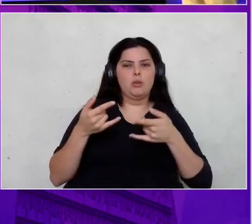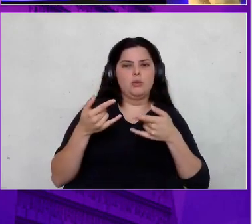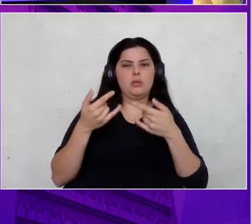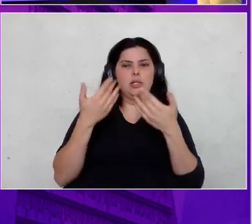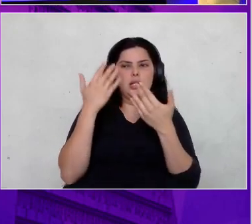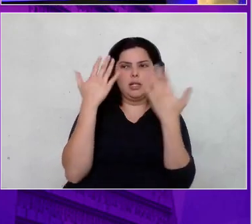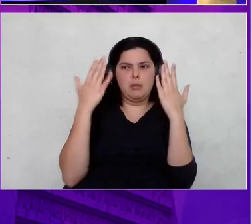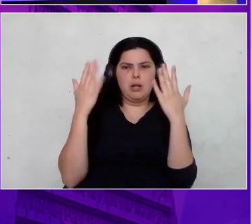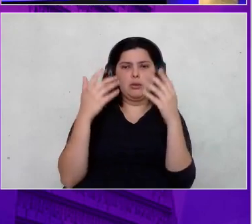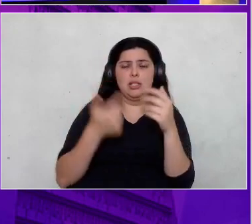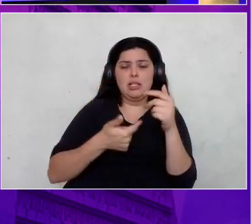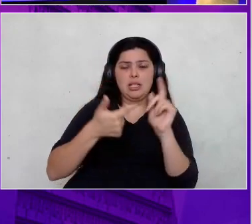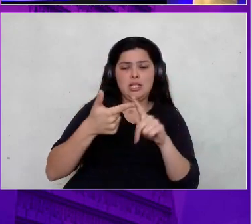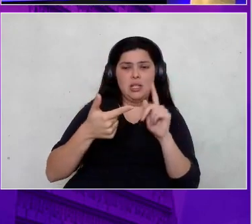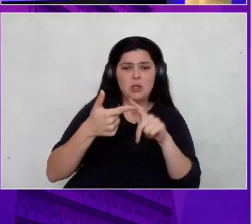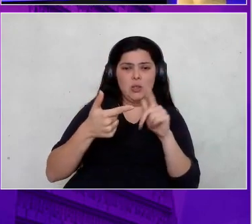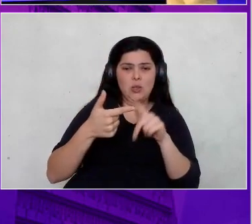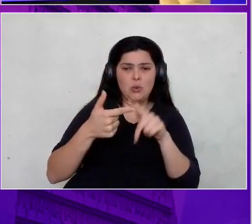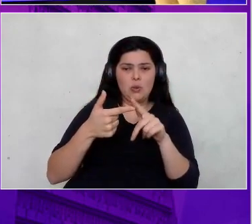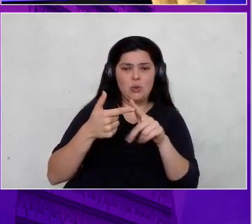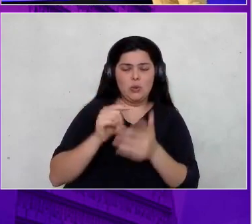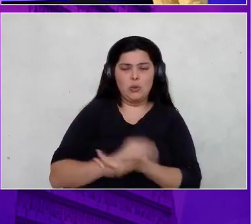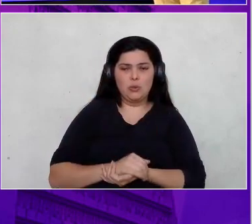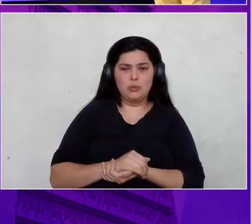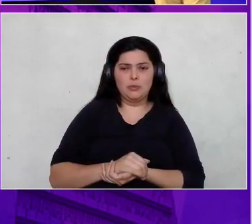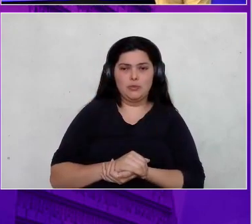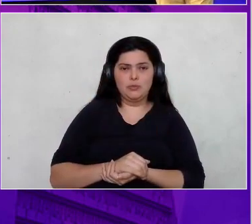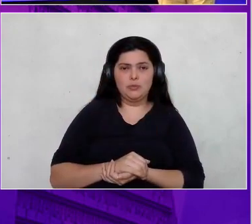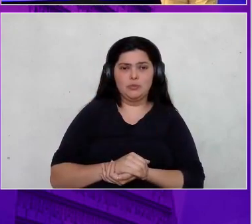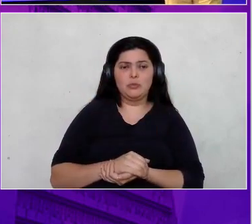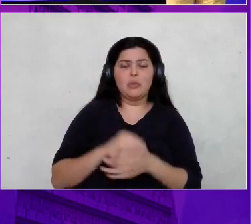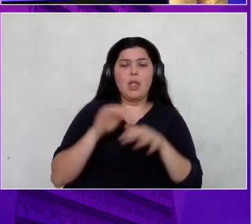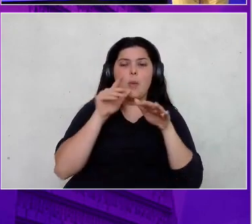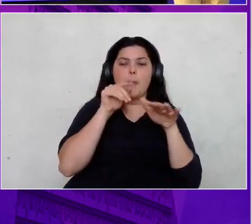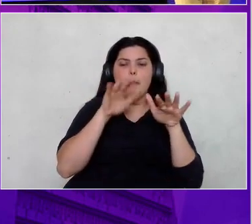Segundo cadeado. É o cadeado do Mar Revolto.